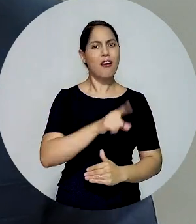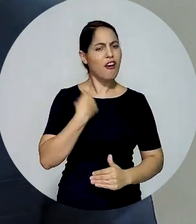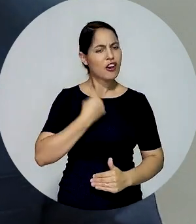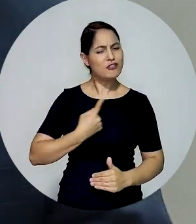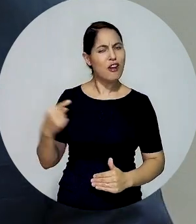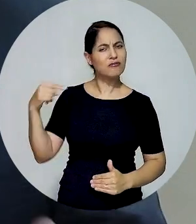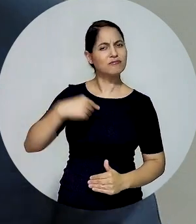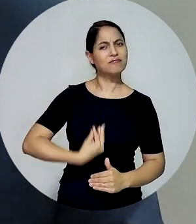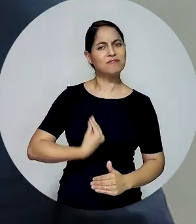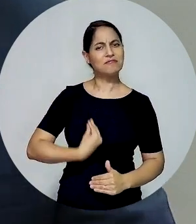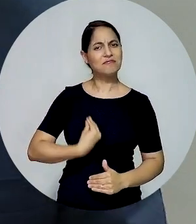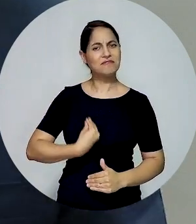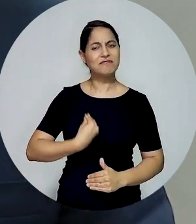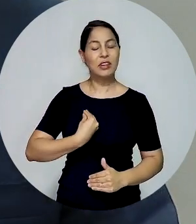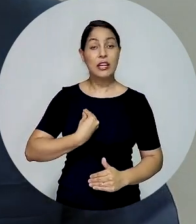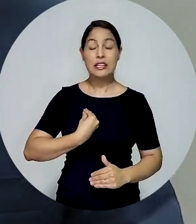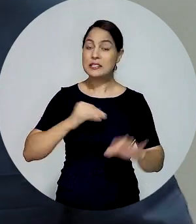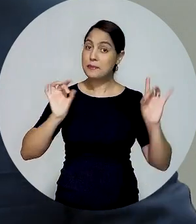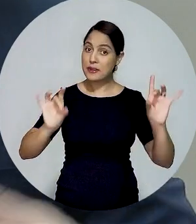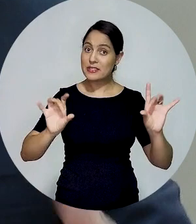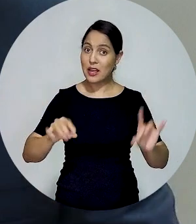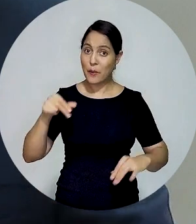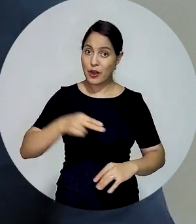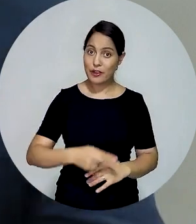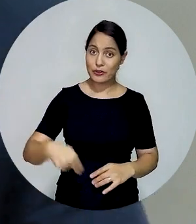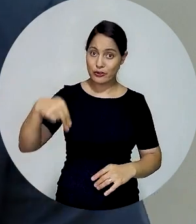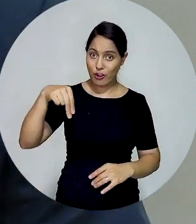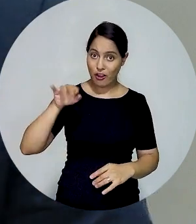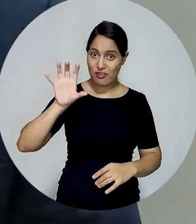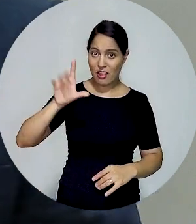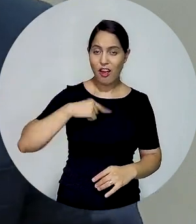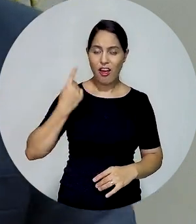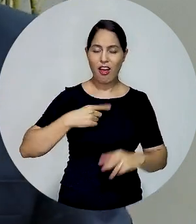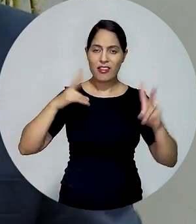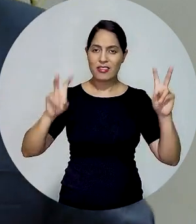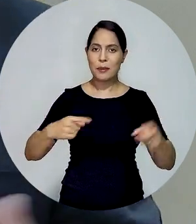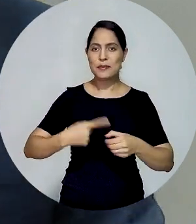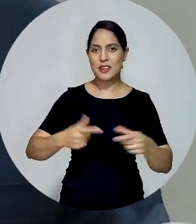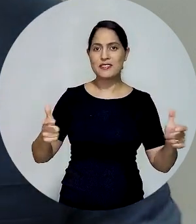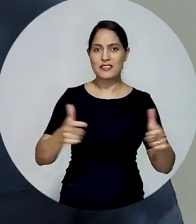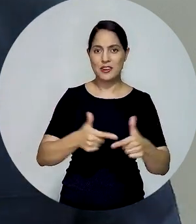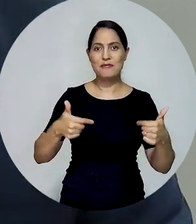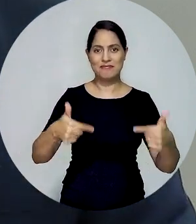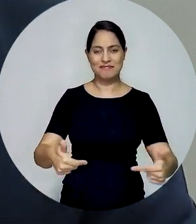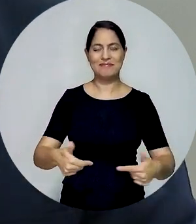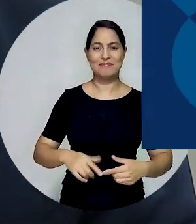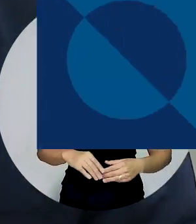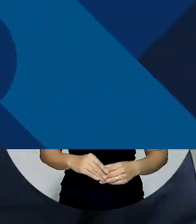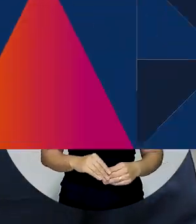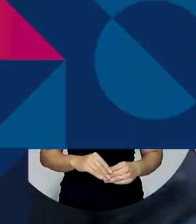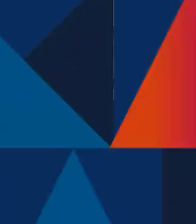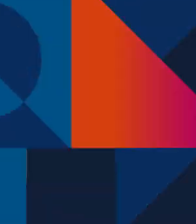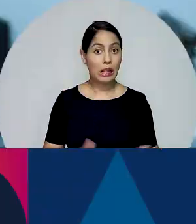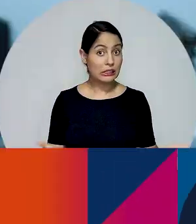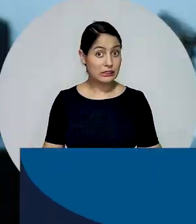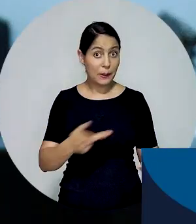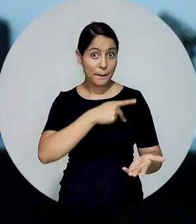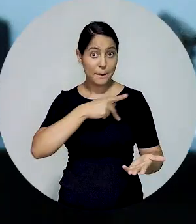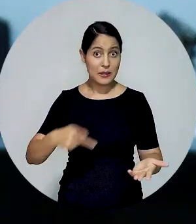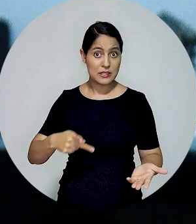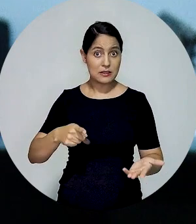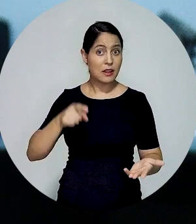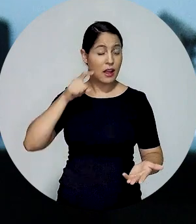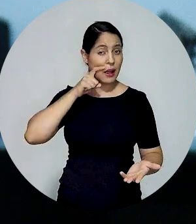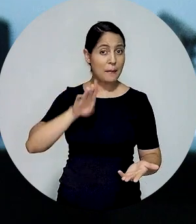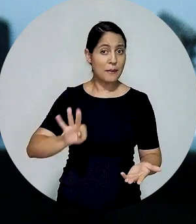que aqui estamos, também entendendo que se aproximar, estar aqui no Nordeste, é uma pauta da nossa interiorização. O